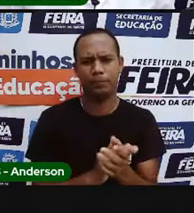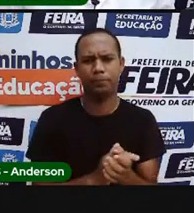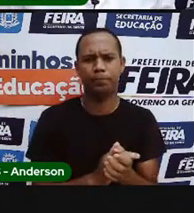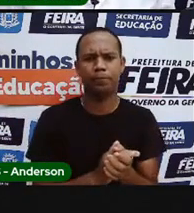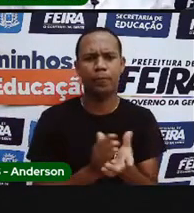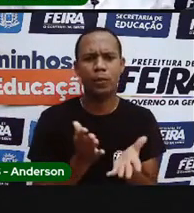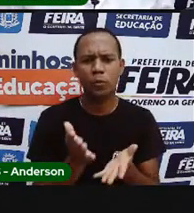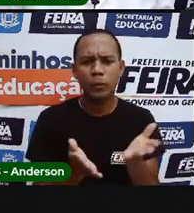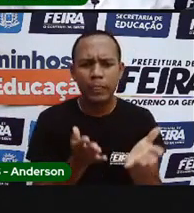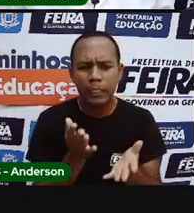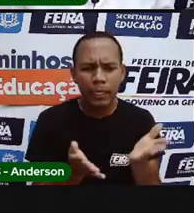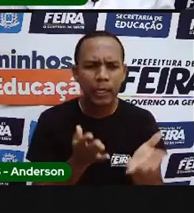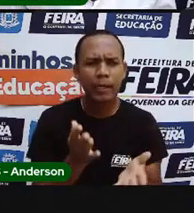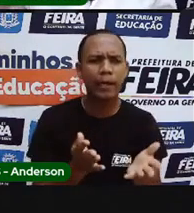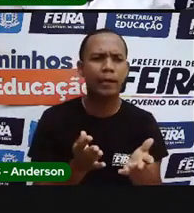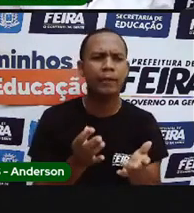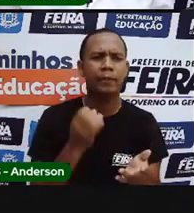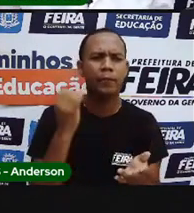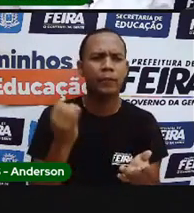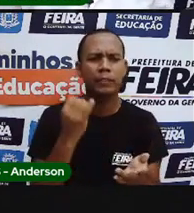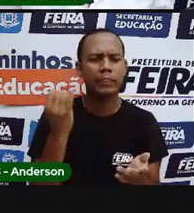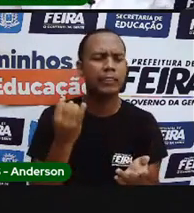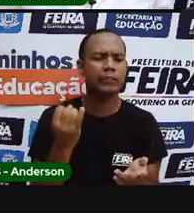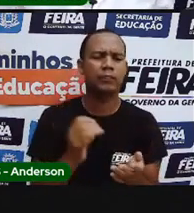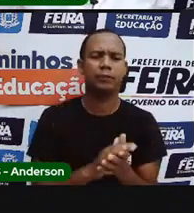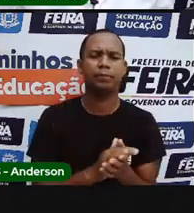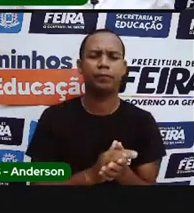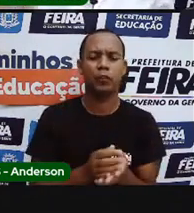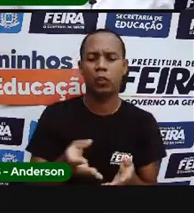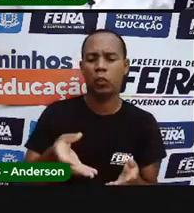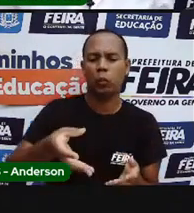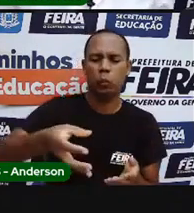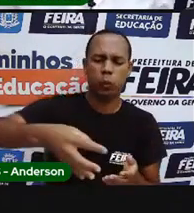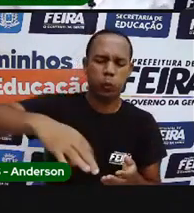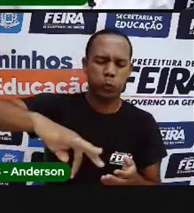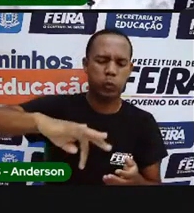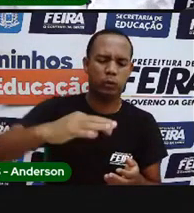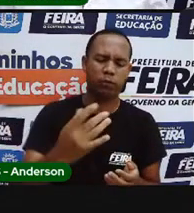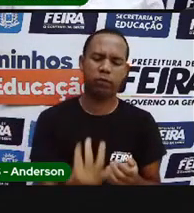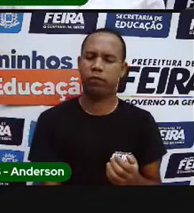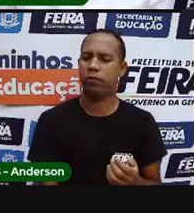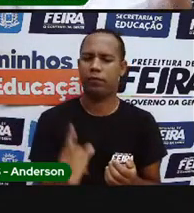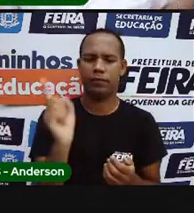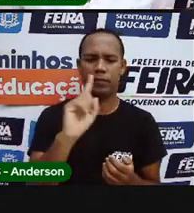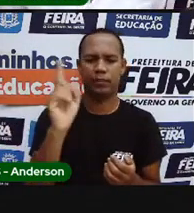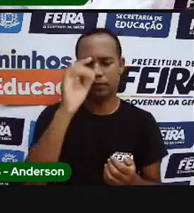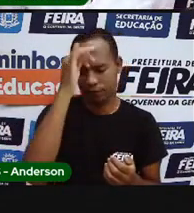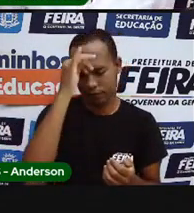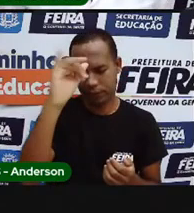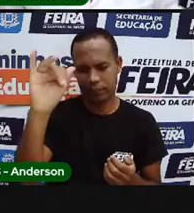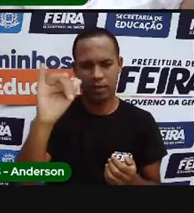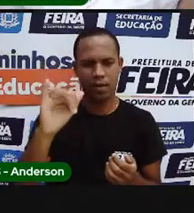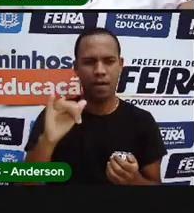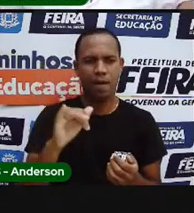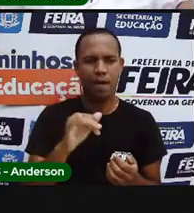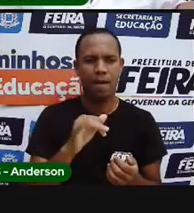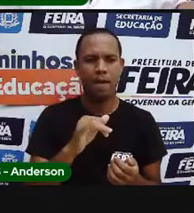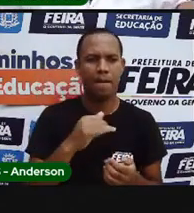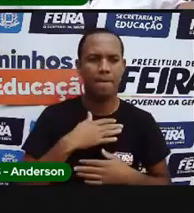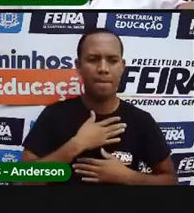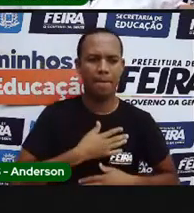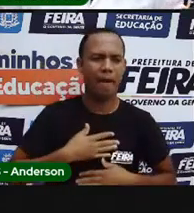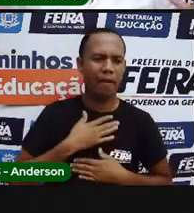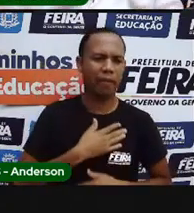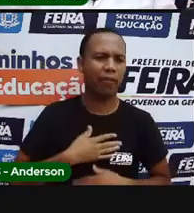a água com um cuidado simples, né? Torneira aberta, que a gente já falou com vocês. Banhos longos. Então, passo 15 minutos, 20